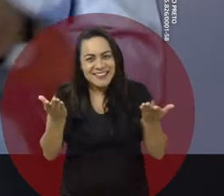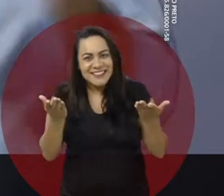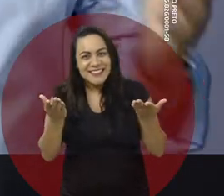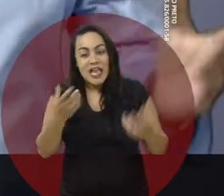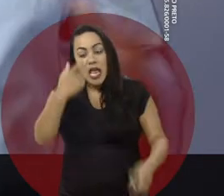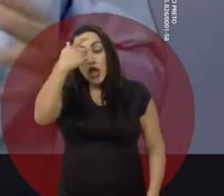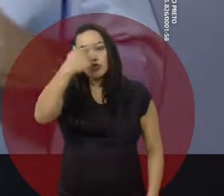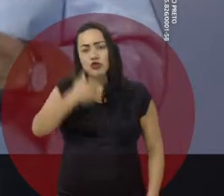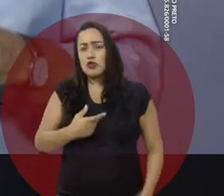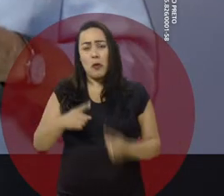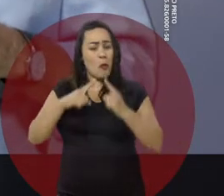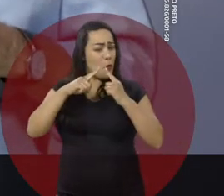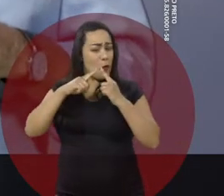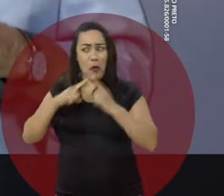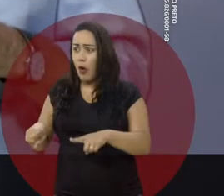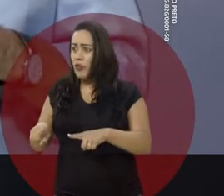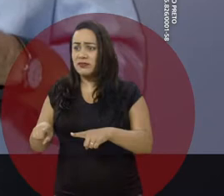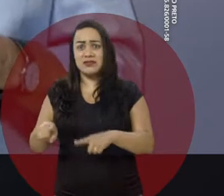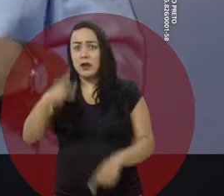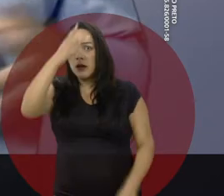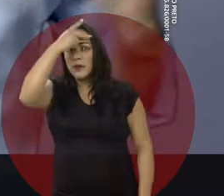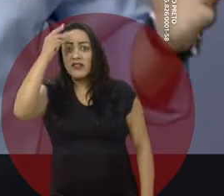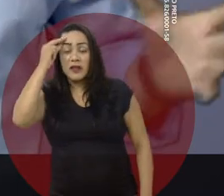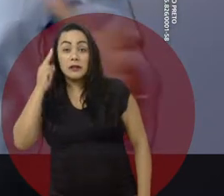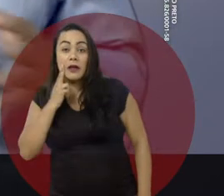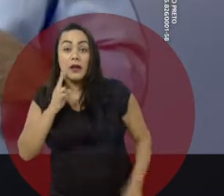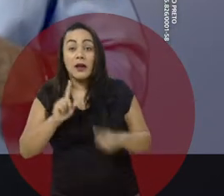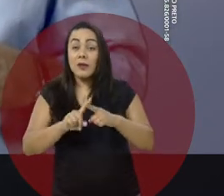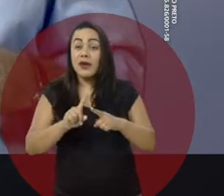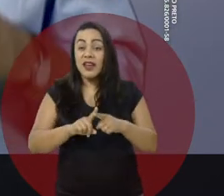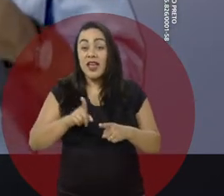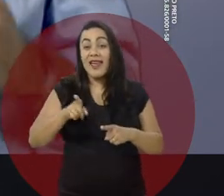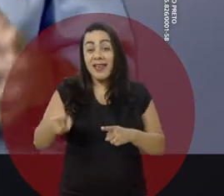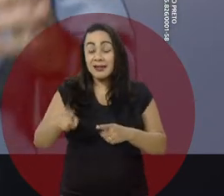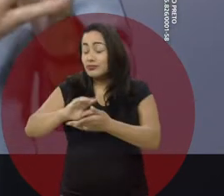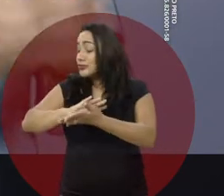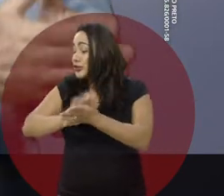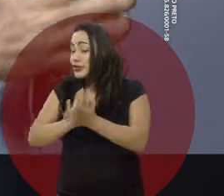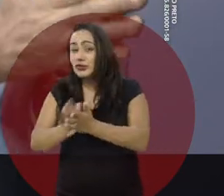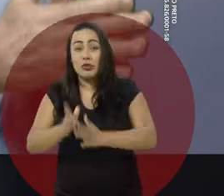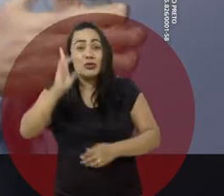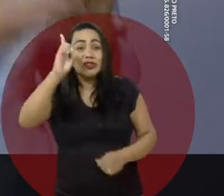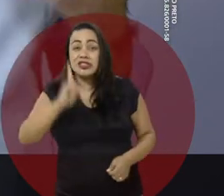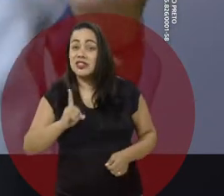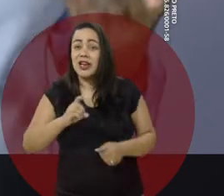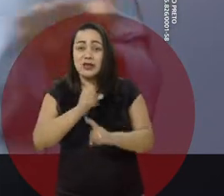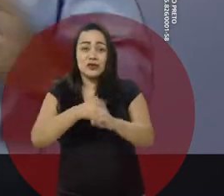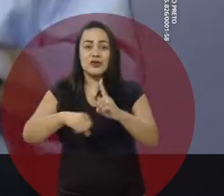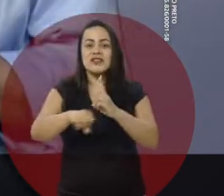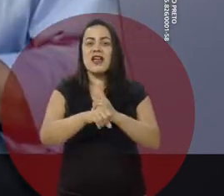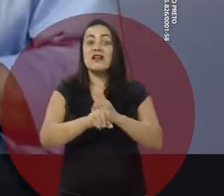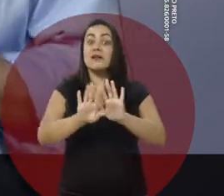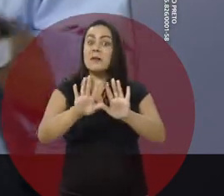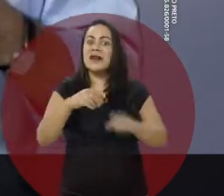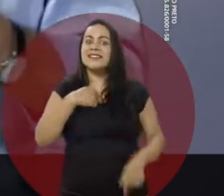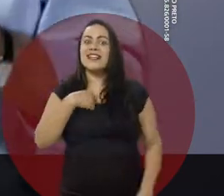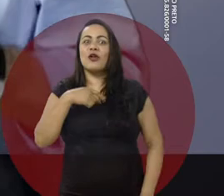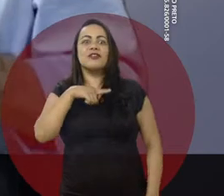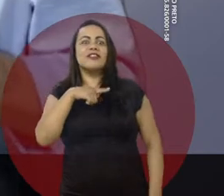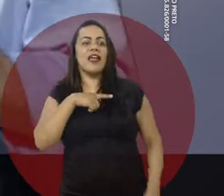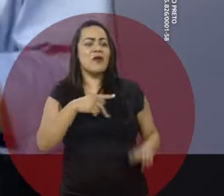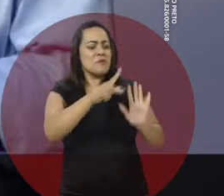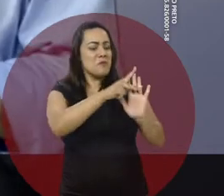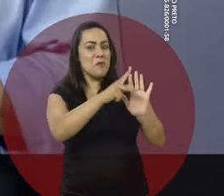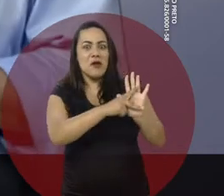gente, sou a real oposição ao prefeito Nogueira porque enquanto ele promoveu o desmonte dos direitos sociais, eu tenho um programa que